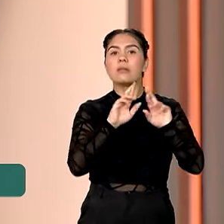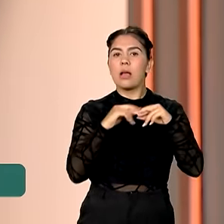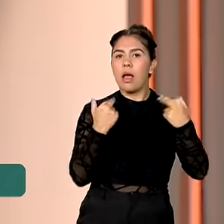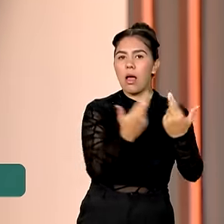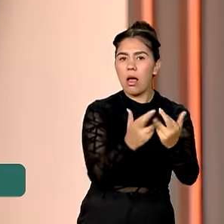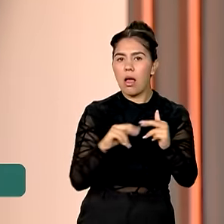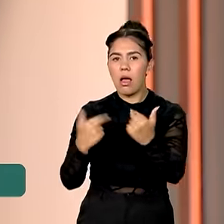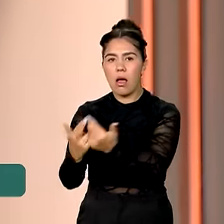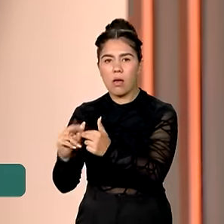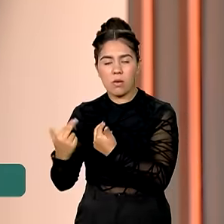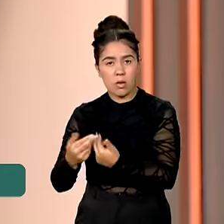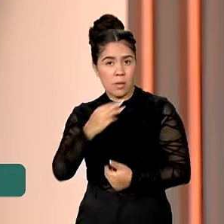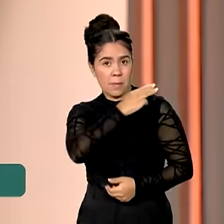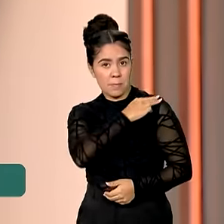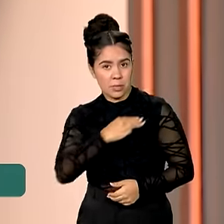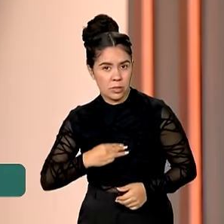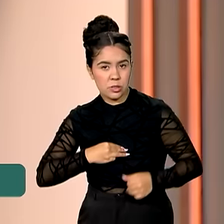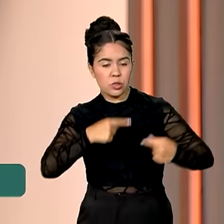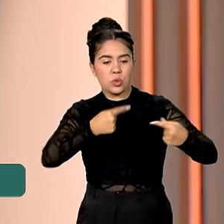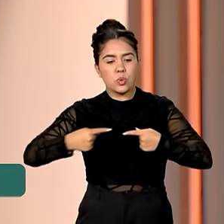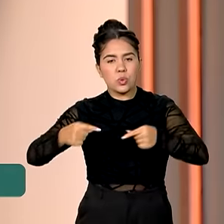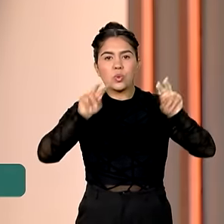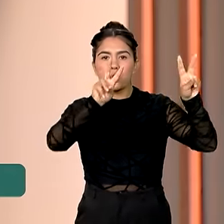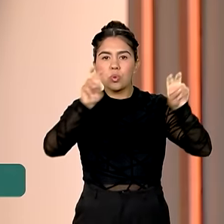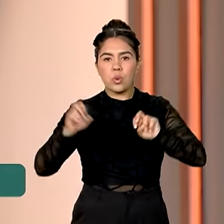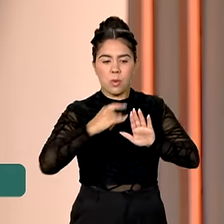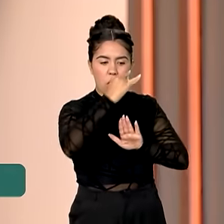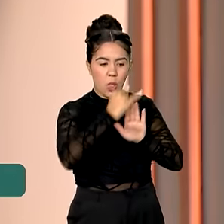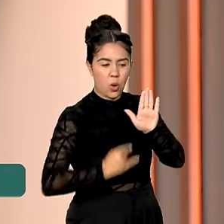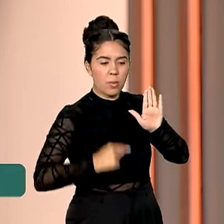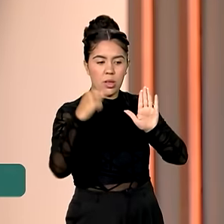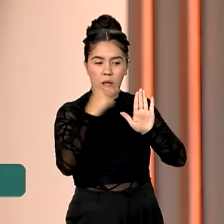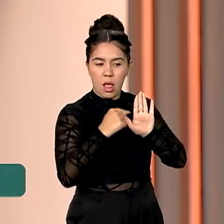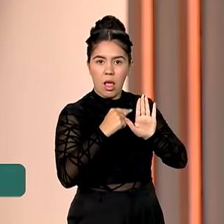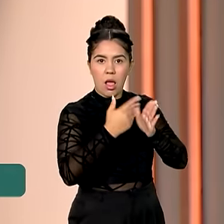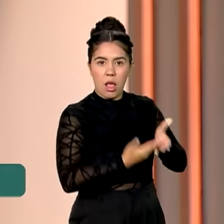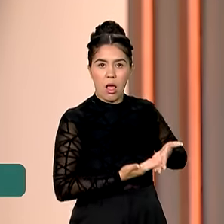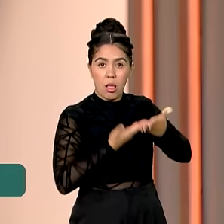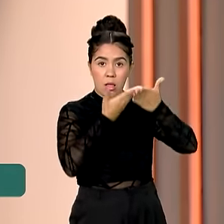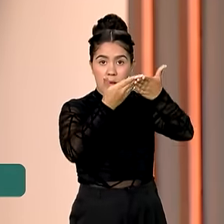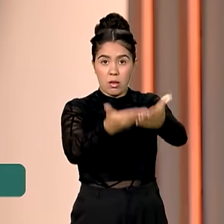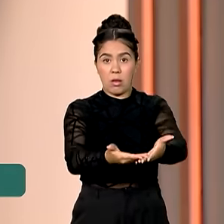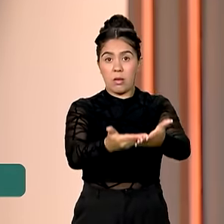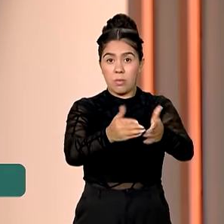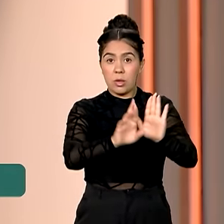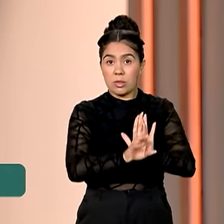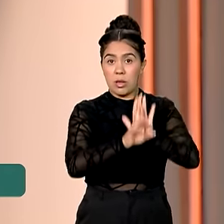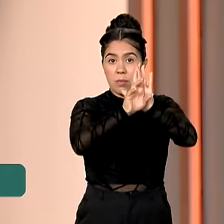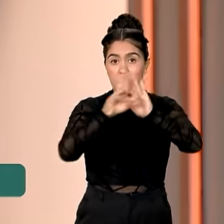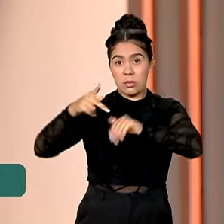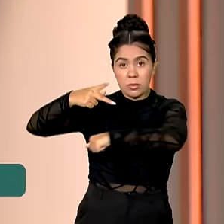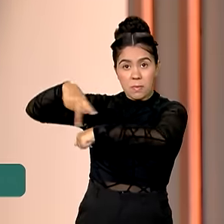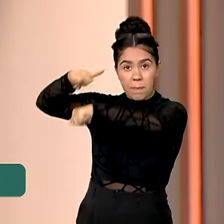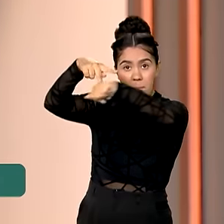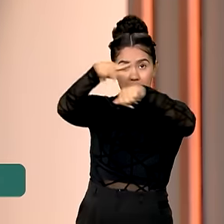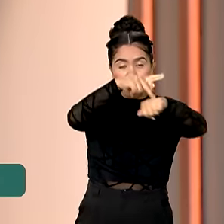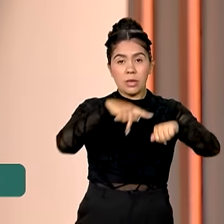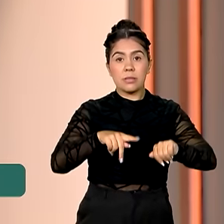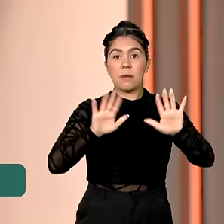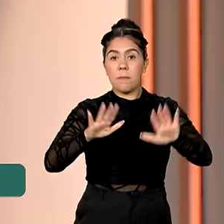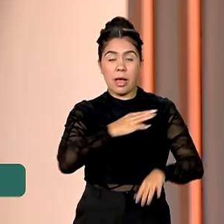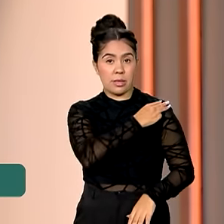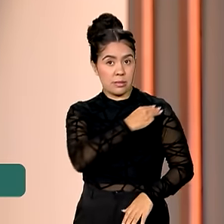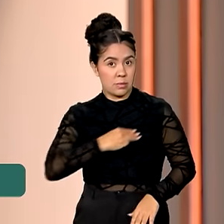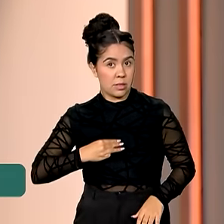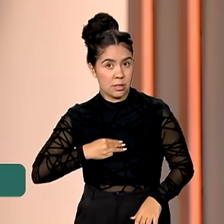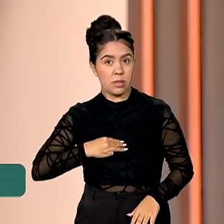ministros debatem o texto da declaração que será levada aos chefes de Estado. O ministro Luiz Marinho defendeu uma